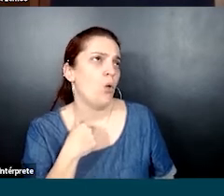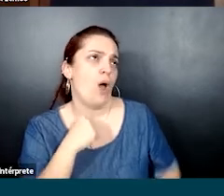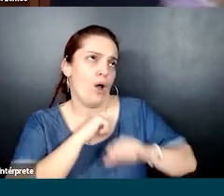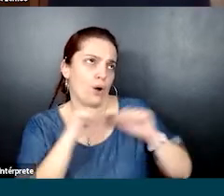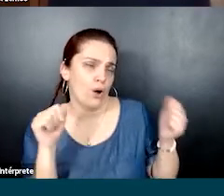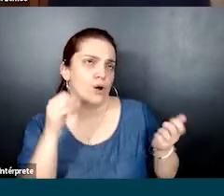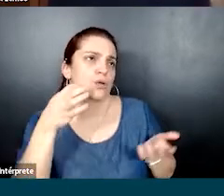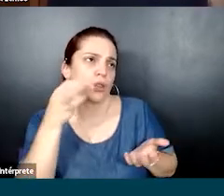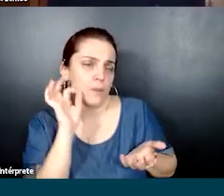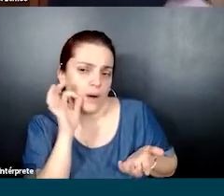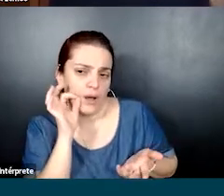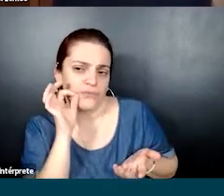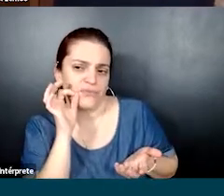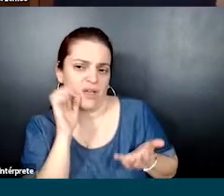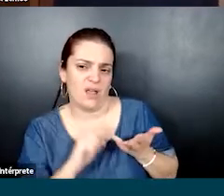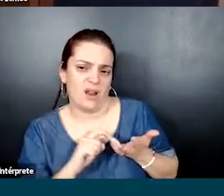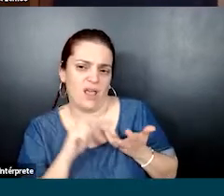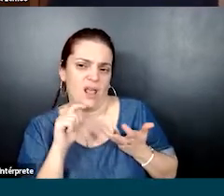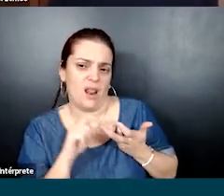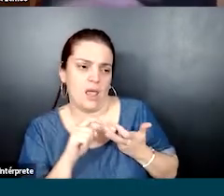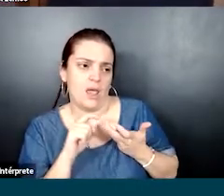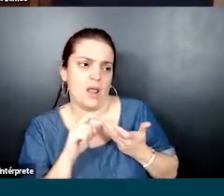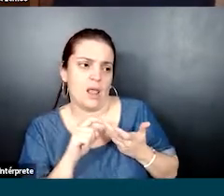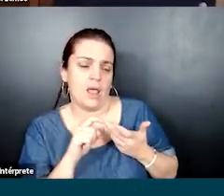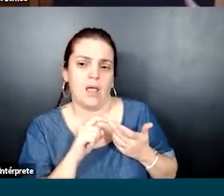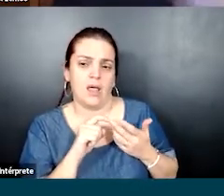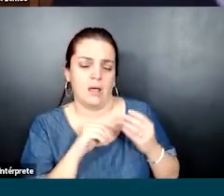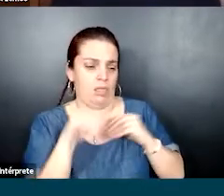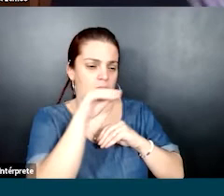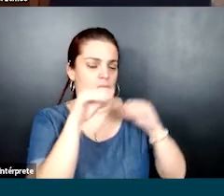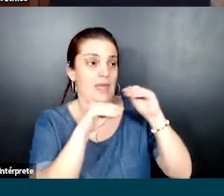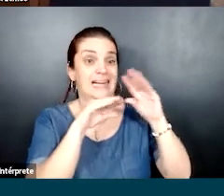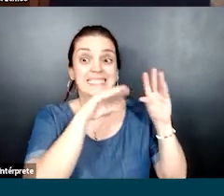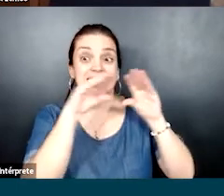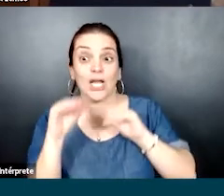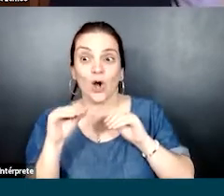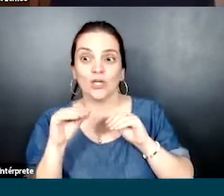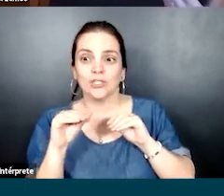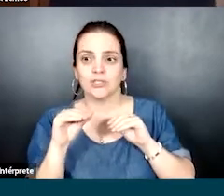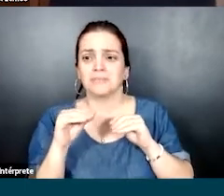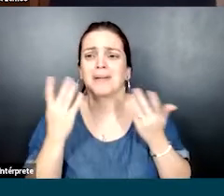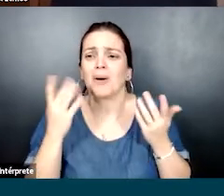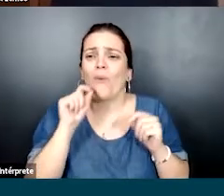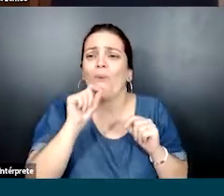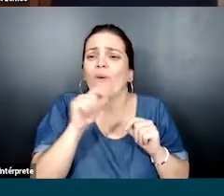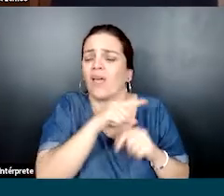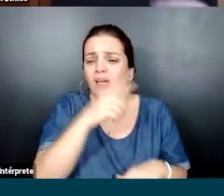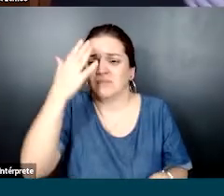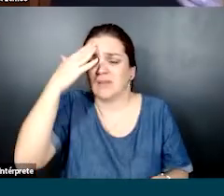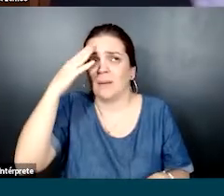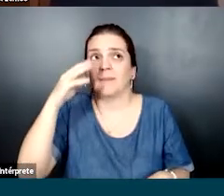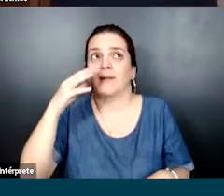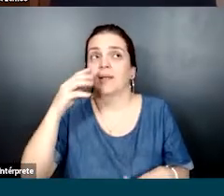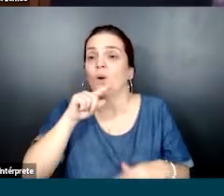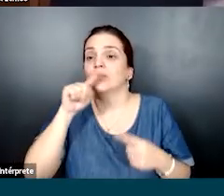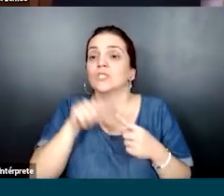dia? Então, elas começavam a falar. Ah, eu acordo, tomo café. De repente, elas traziam alguma coisa que tinha acontecido à noite. Porque isso que era importante para elas, né? E não